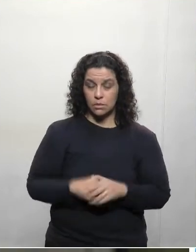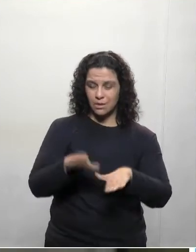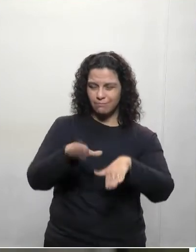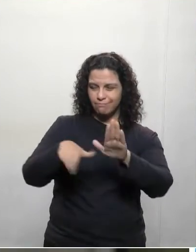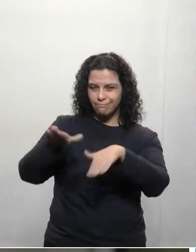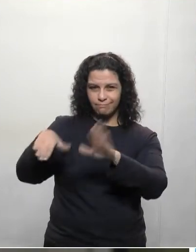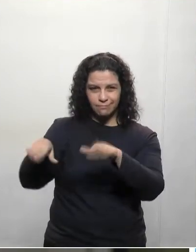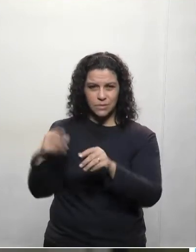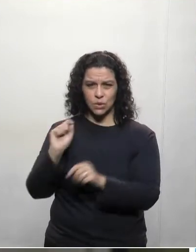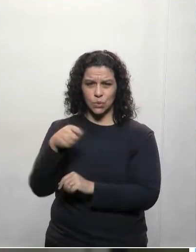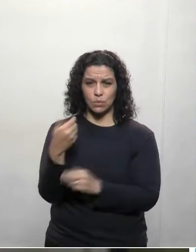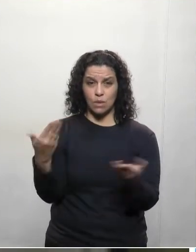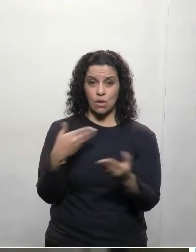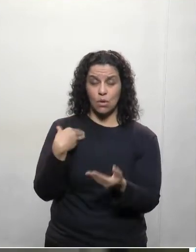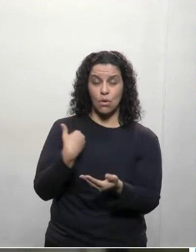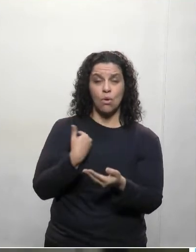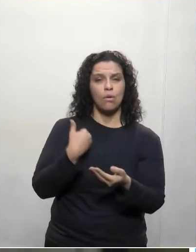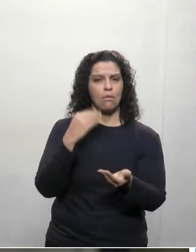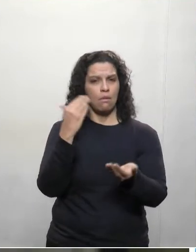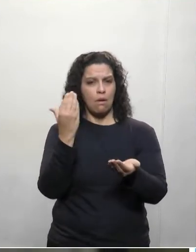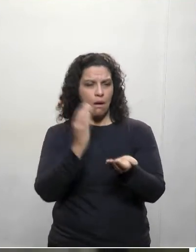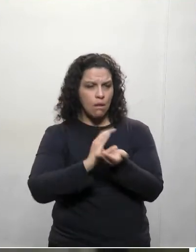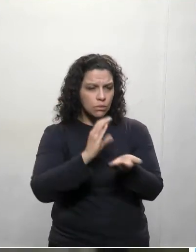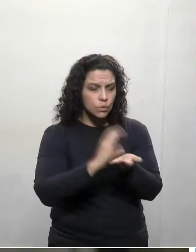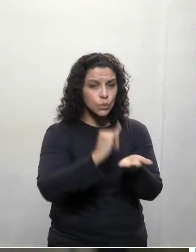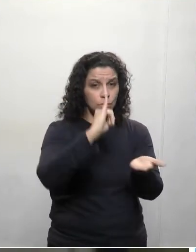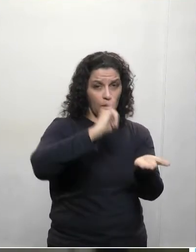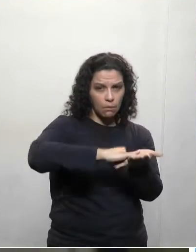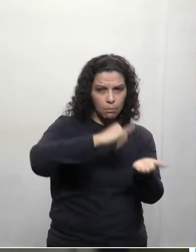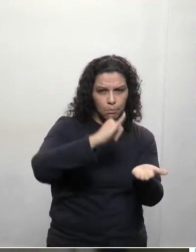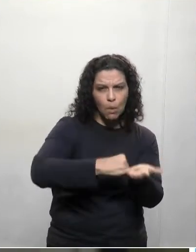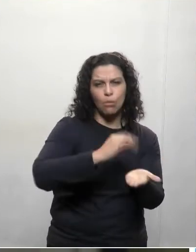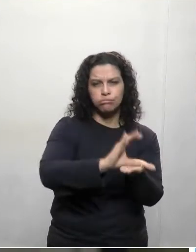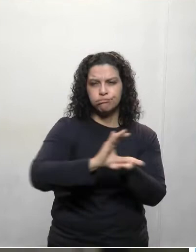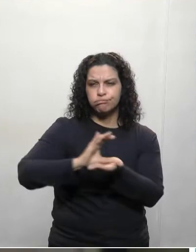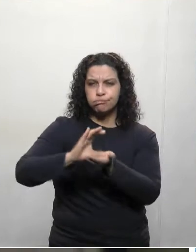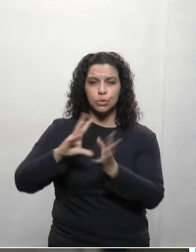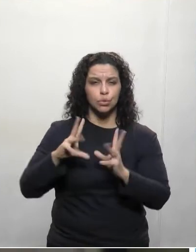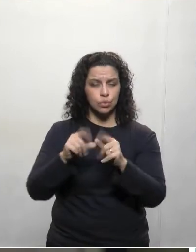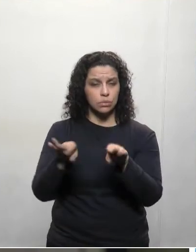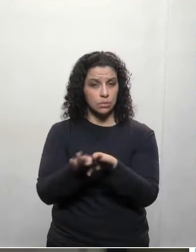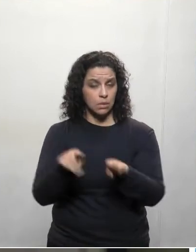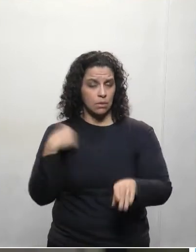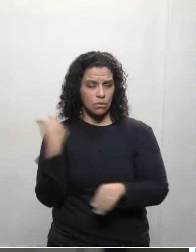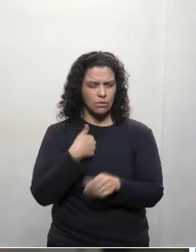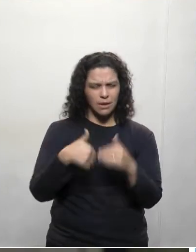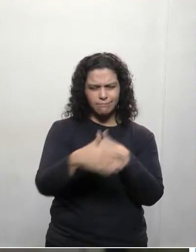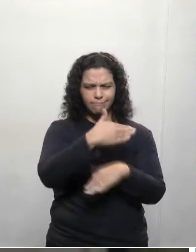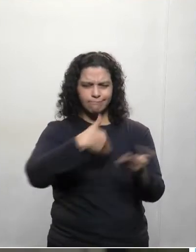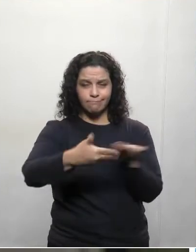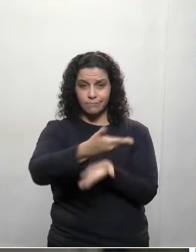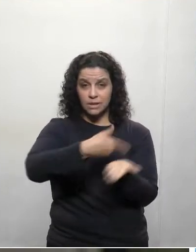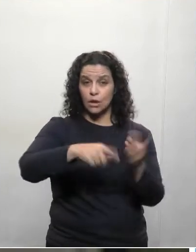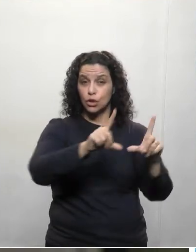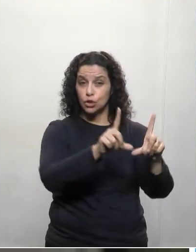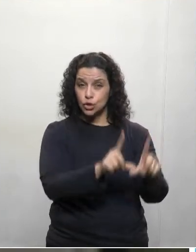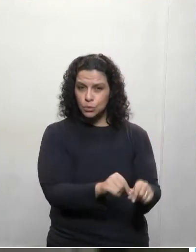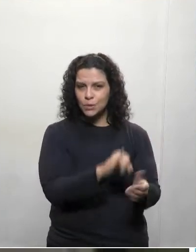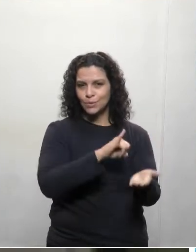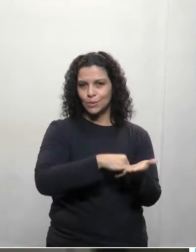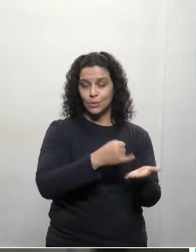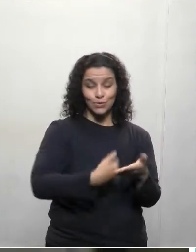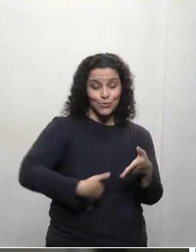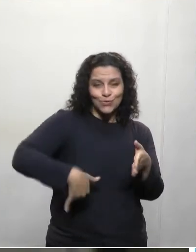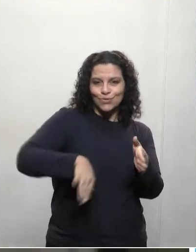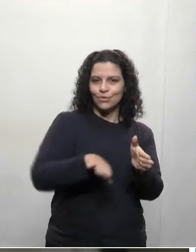equacionando as questões da contribuição, dos impostos, que realmente todos nós sabíamos que ia ter uma grande queda e essa queda chegou.